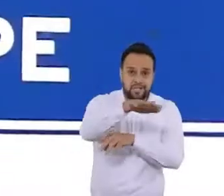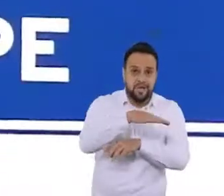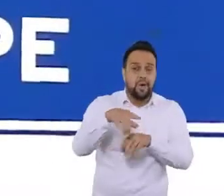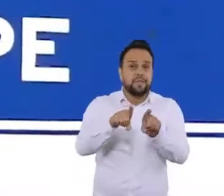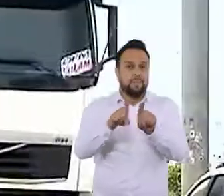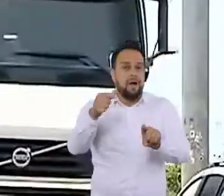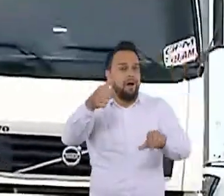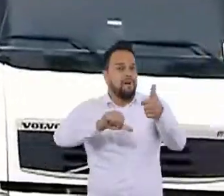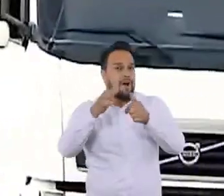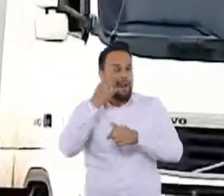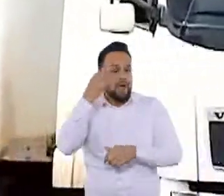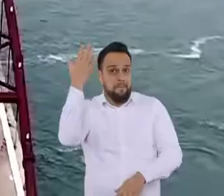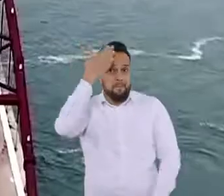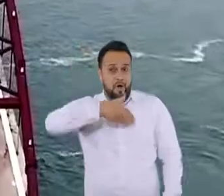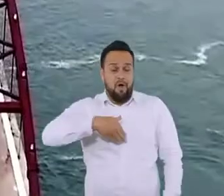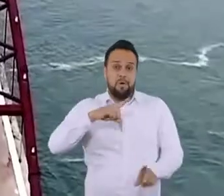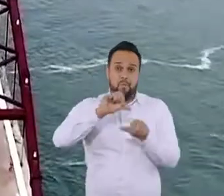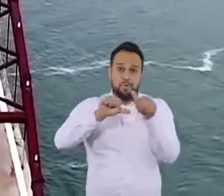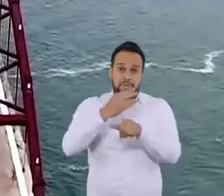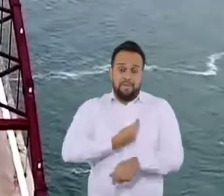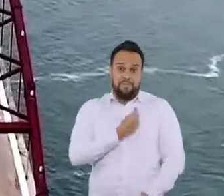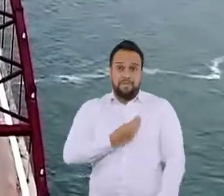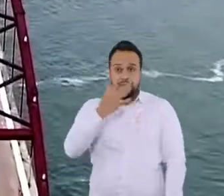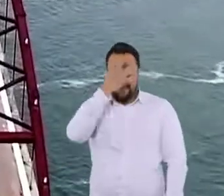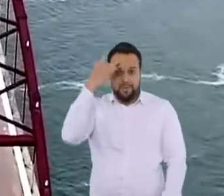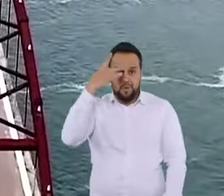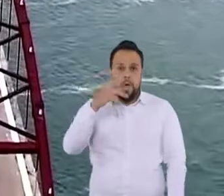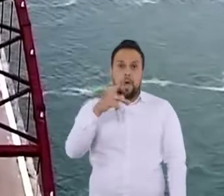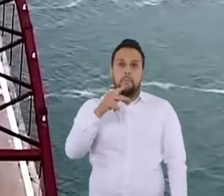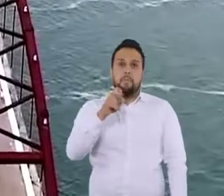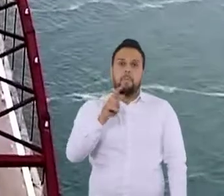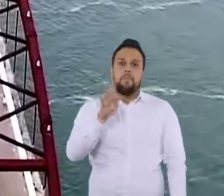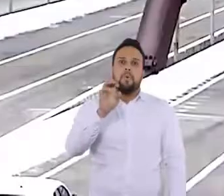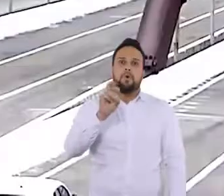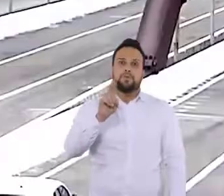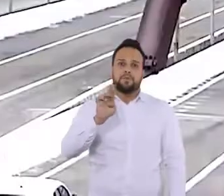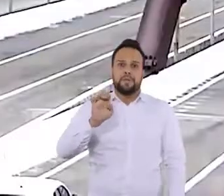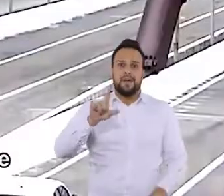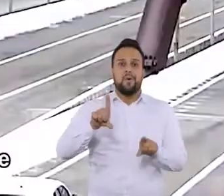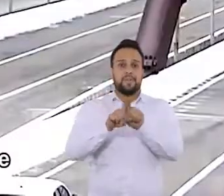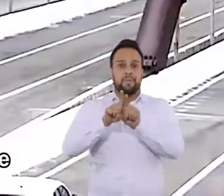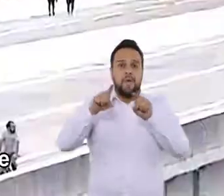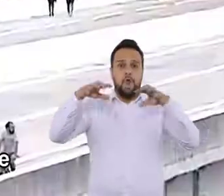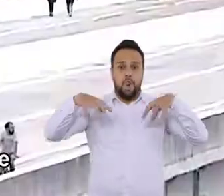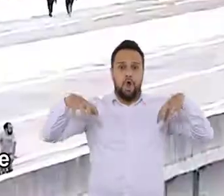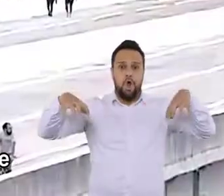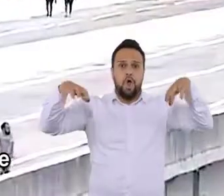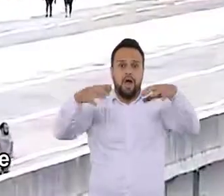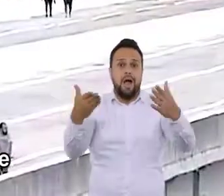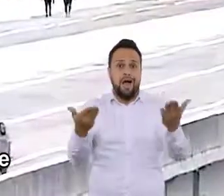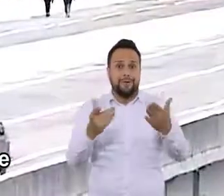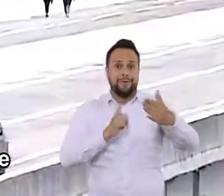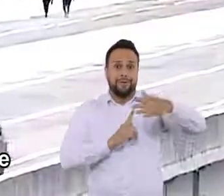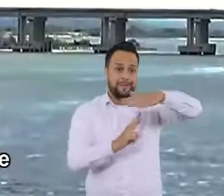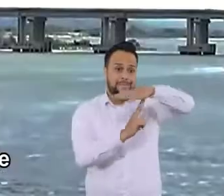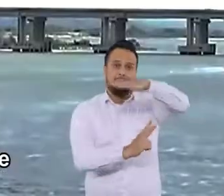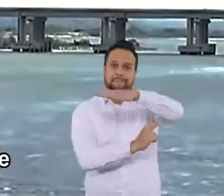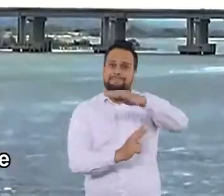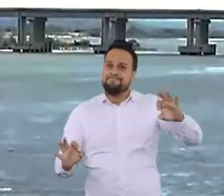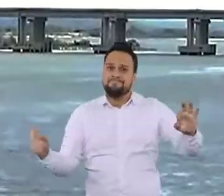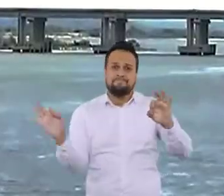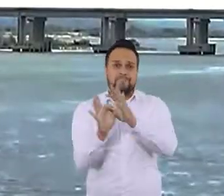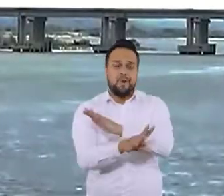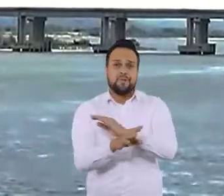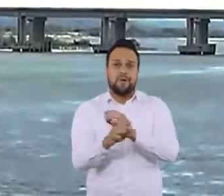Avalie também a mudança na vida dos alagoanos de Porto Real do Colégio e daquela região que agora tem uma